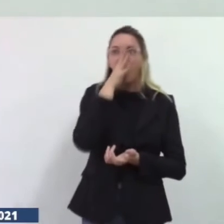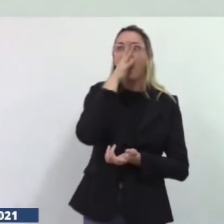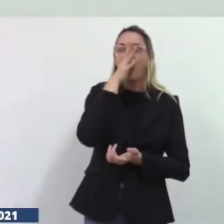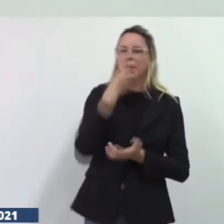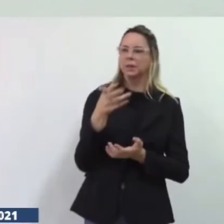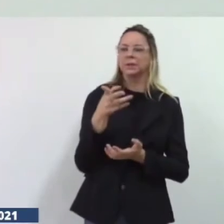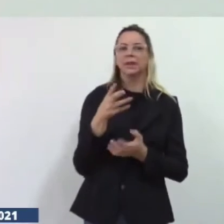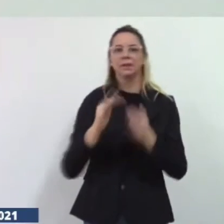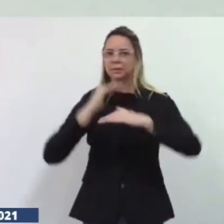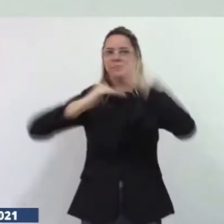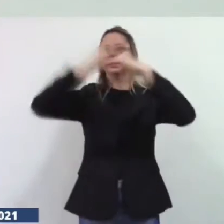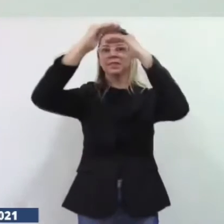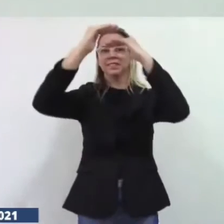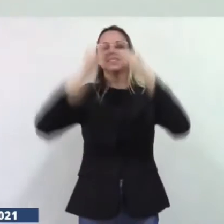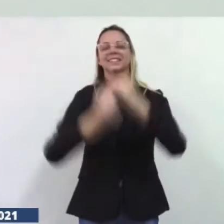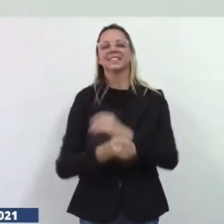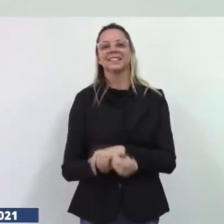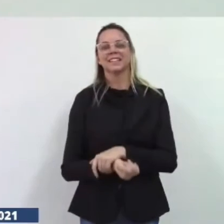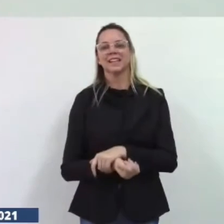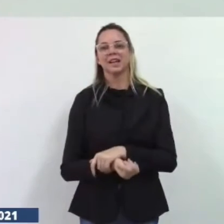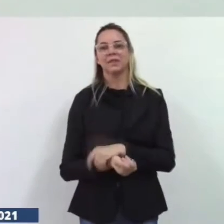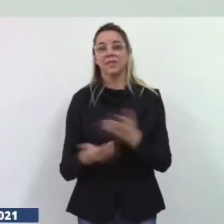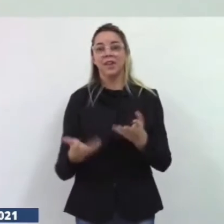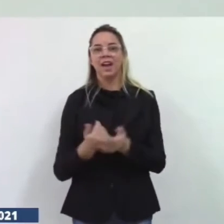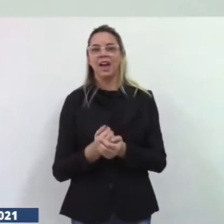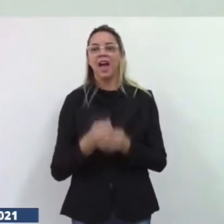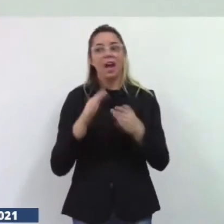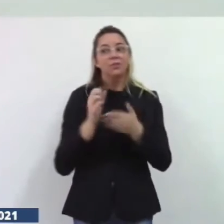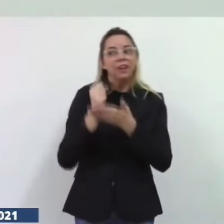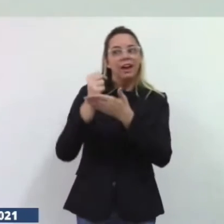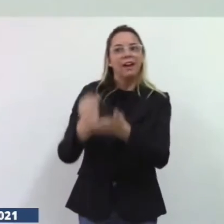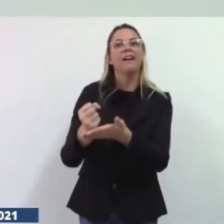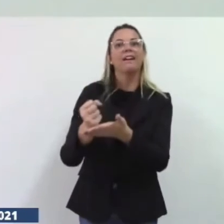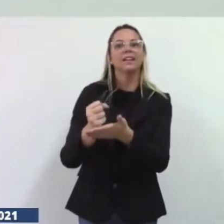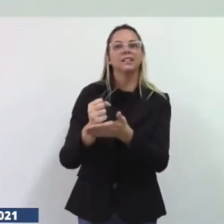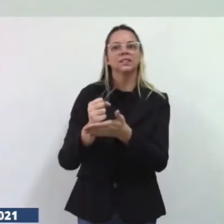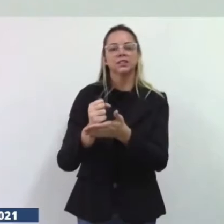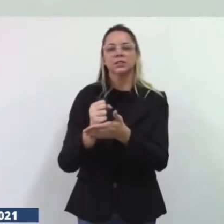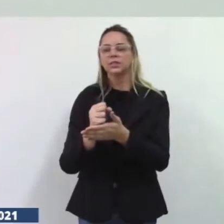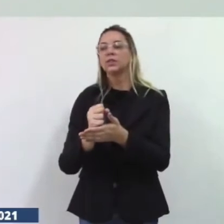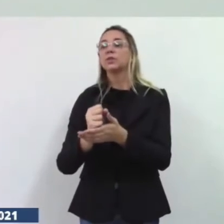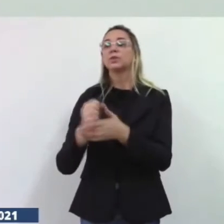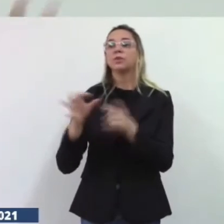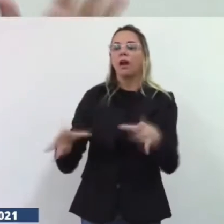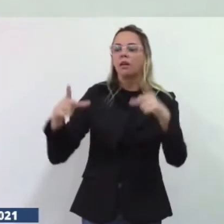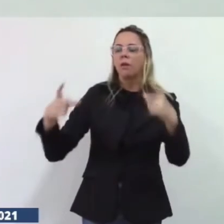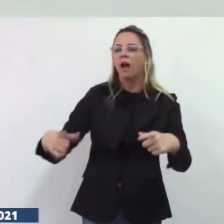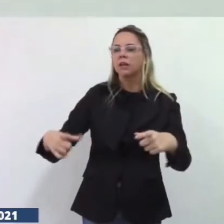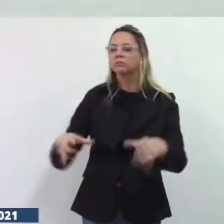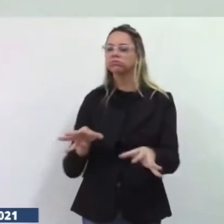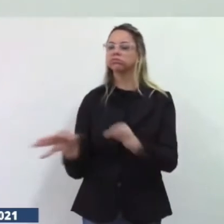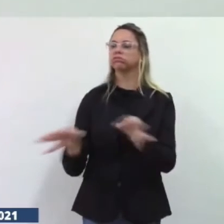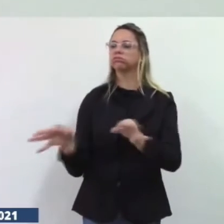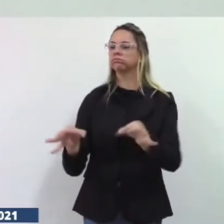então vamos dar a essa comunidade uma grande estrutura e se dá estrutura através da